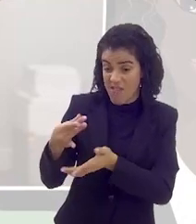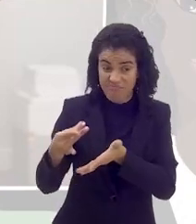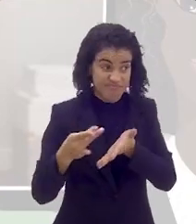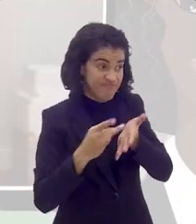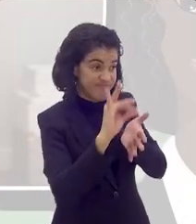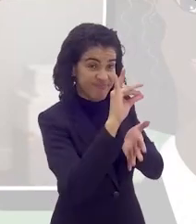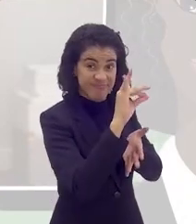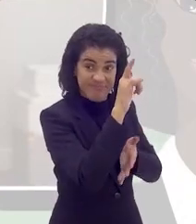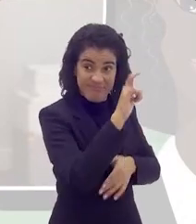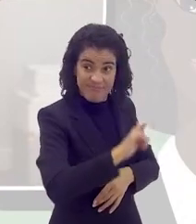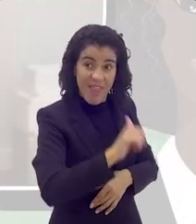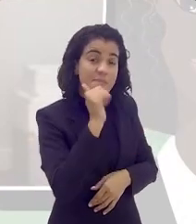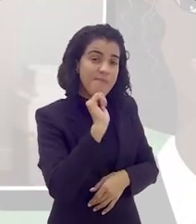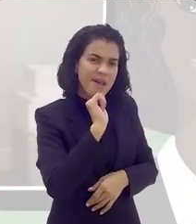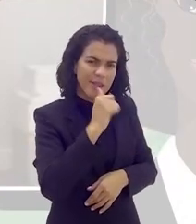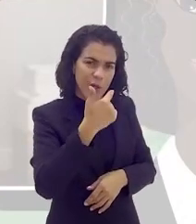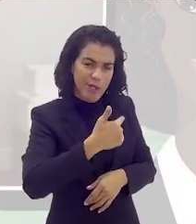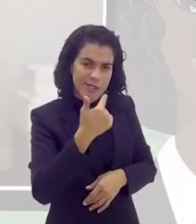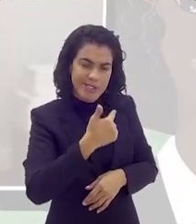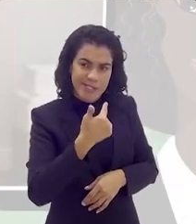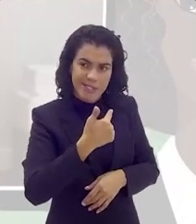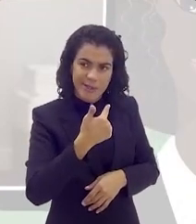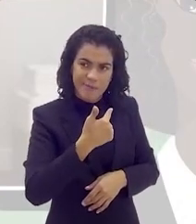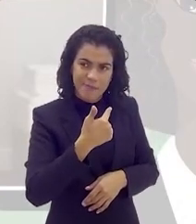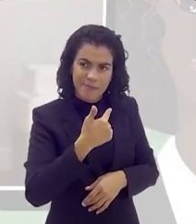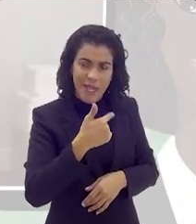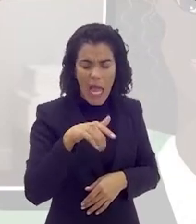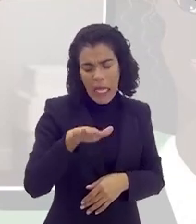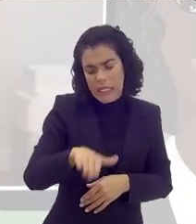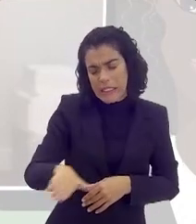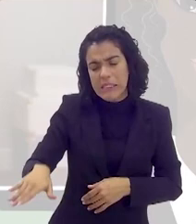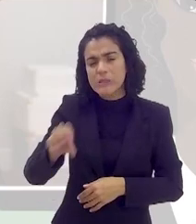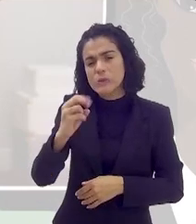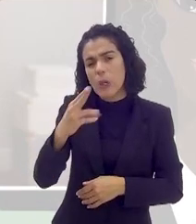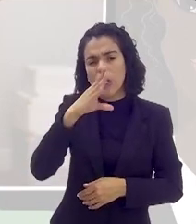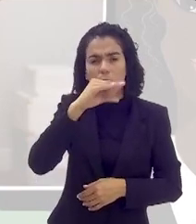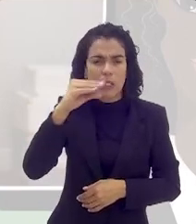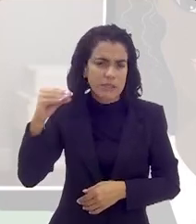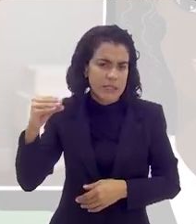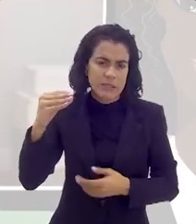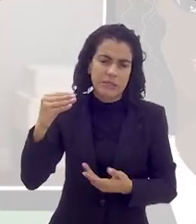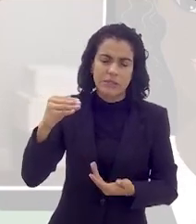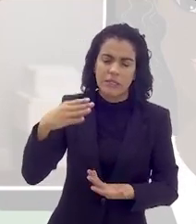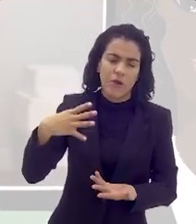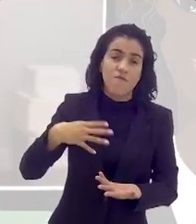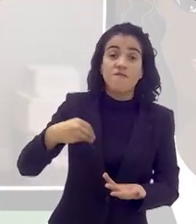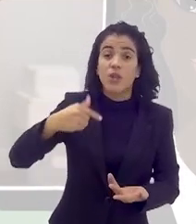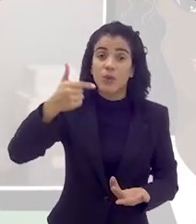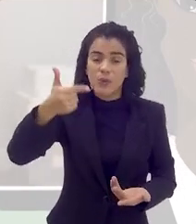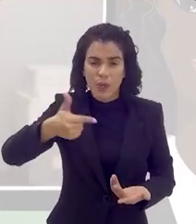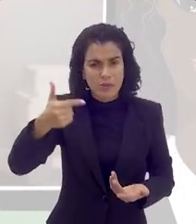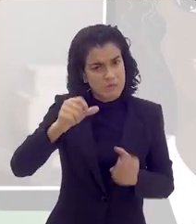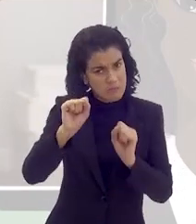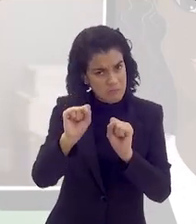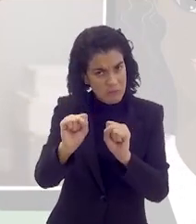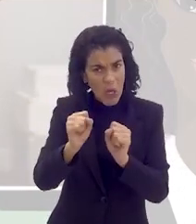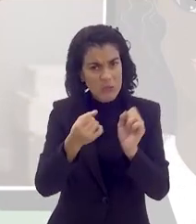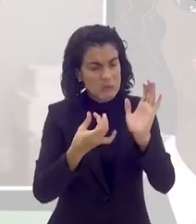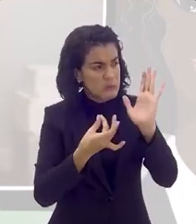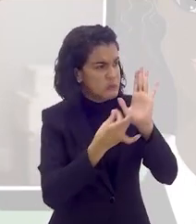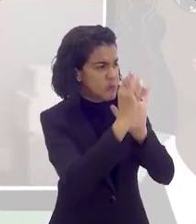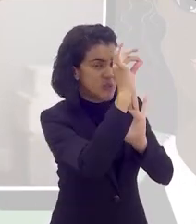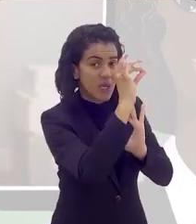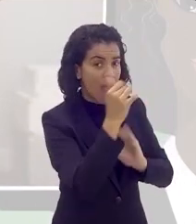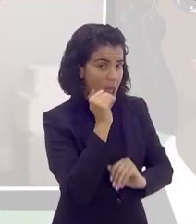vai deixar de amar. A madrasta pode, a criança, o adolescente, o filho, o enteado, no caso, pode